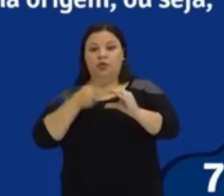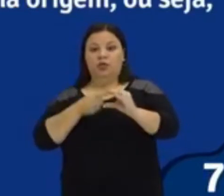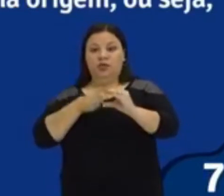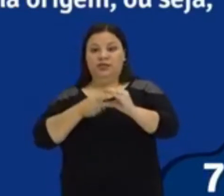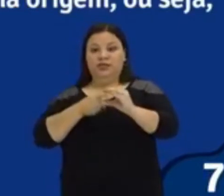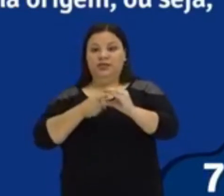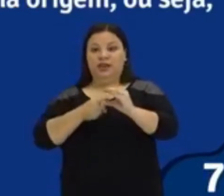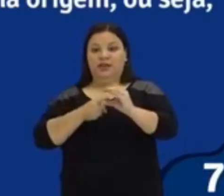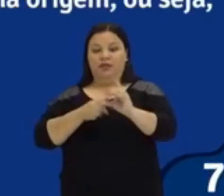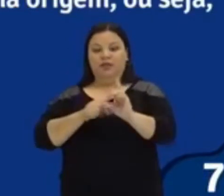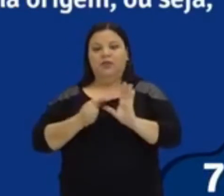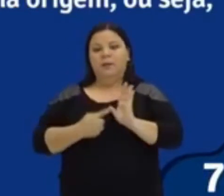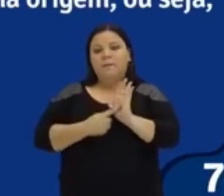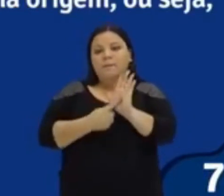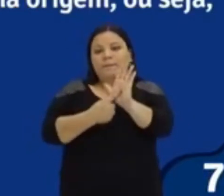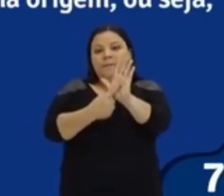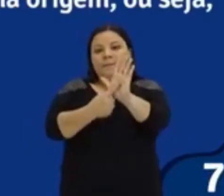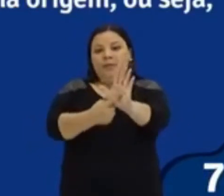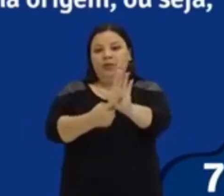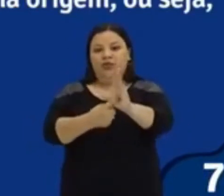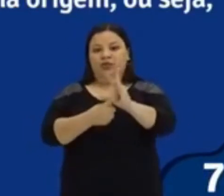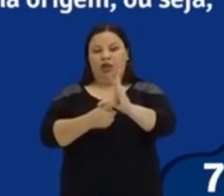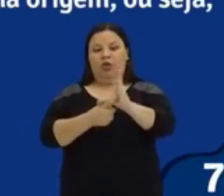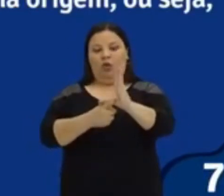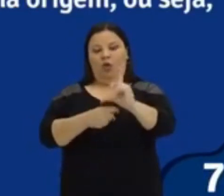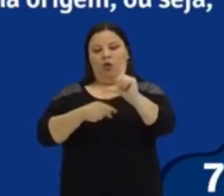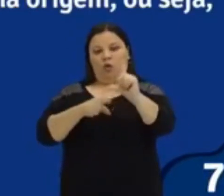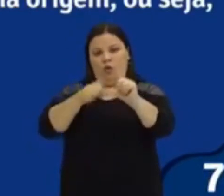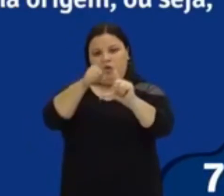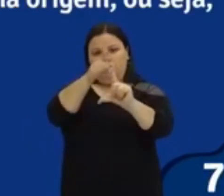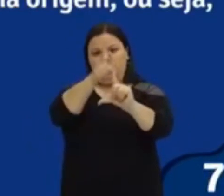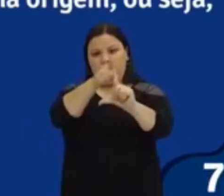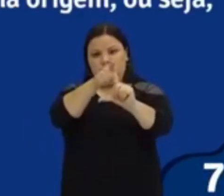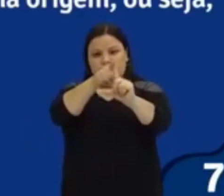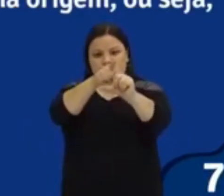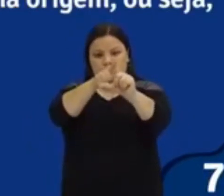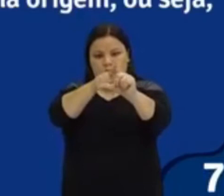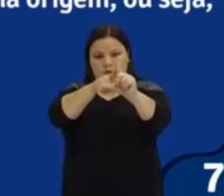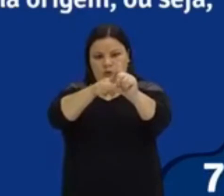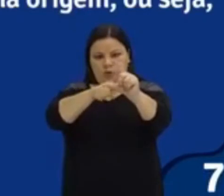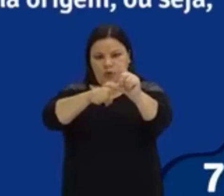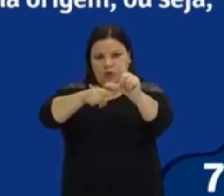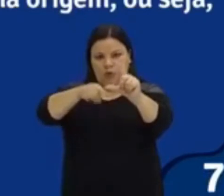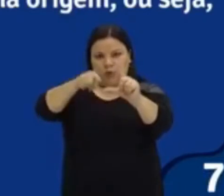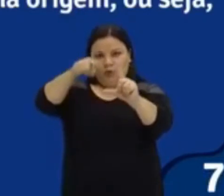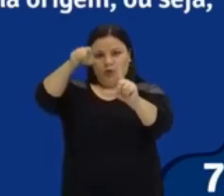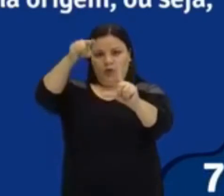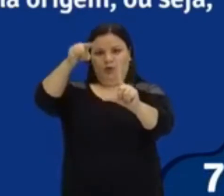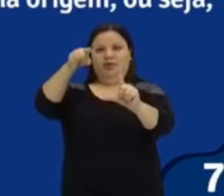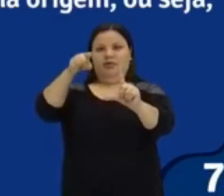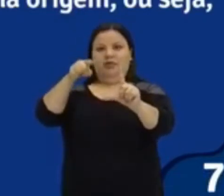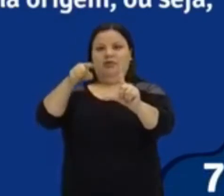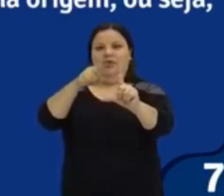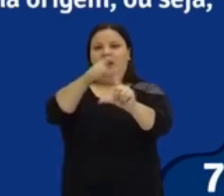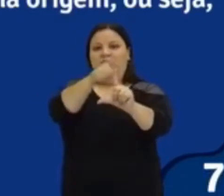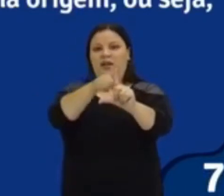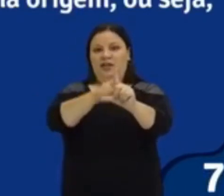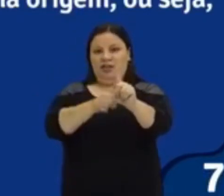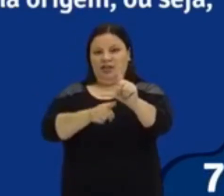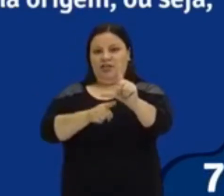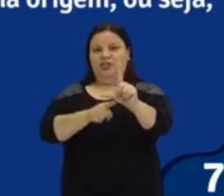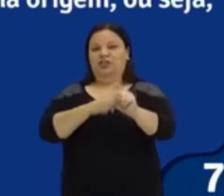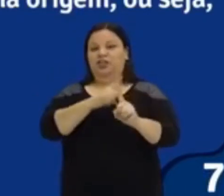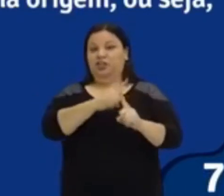coeficiente C vai indicar aonde é que a parábola vai cortar o eixo do Y. Importante saber que